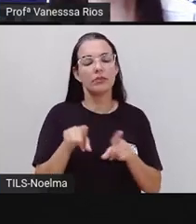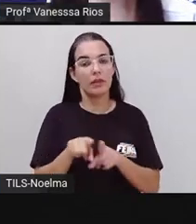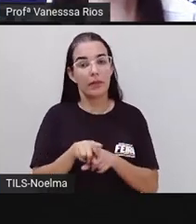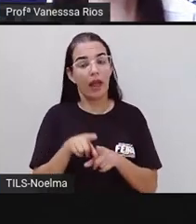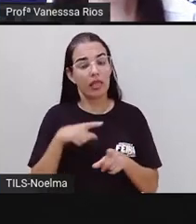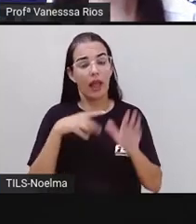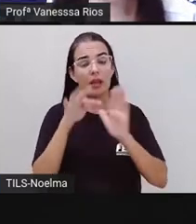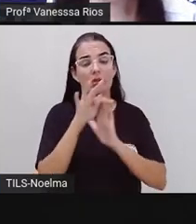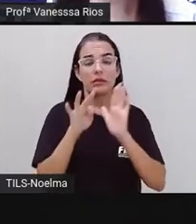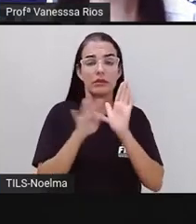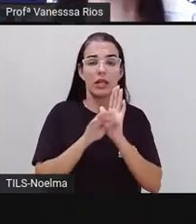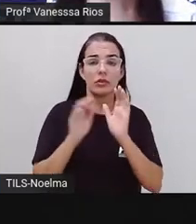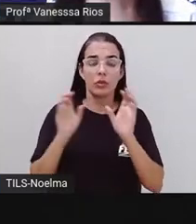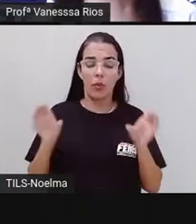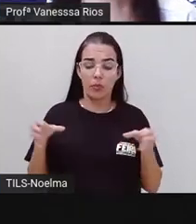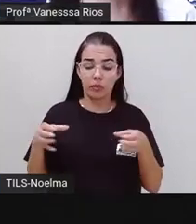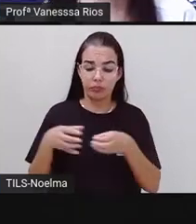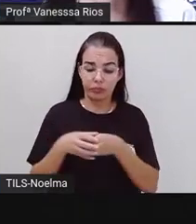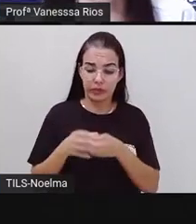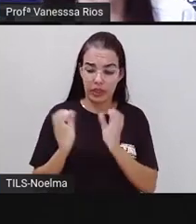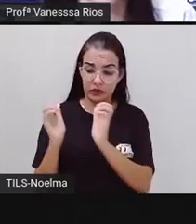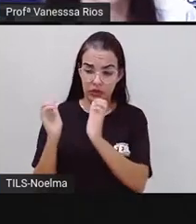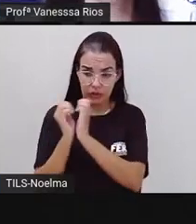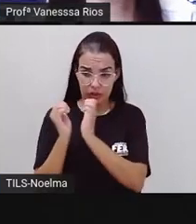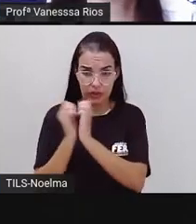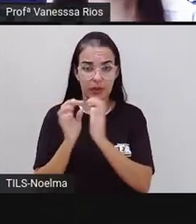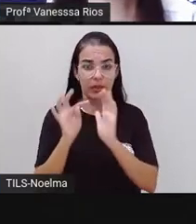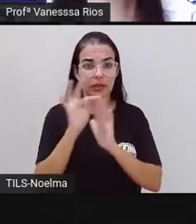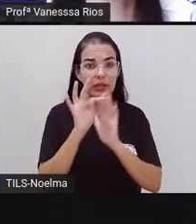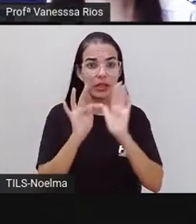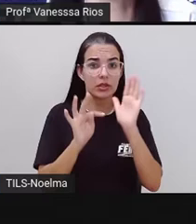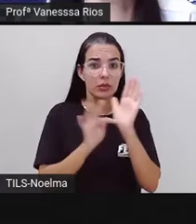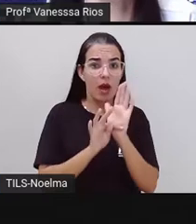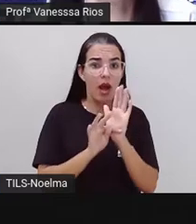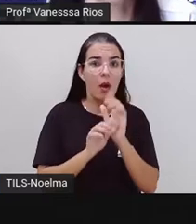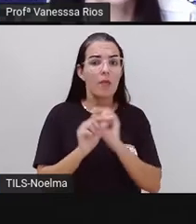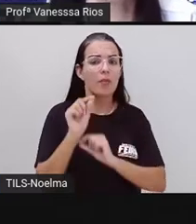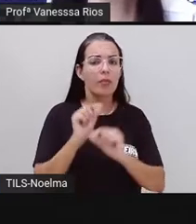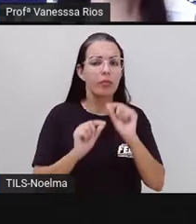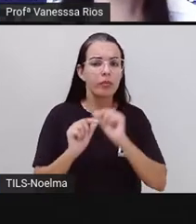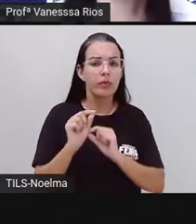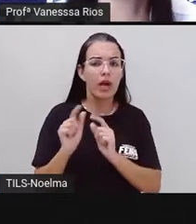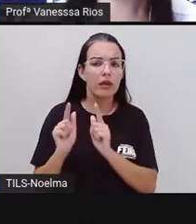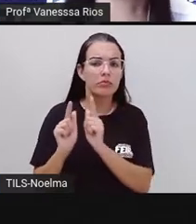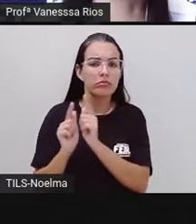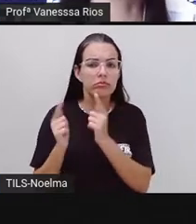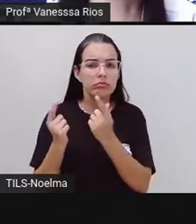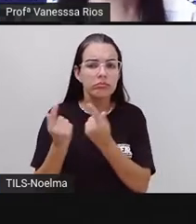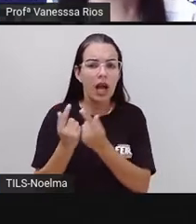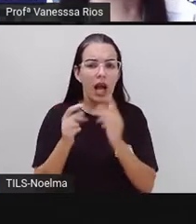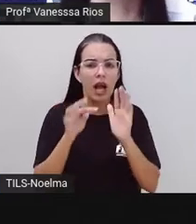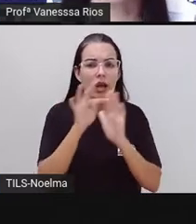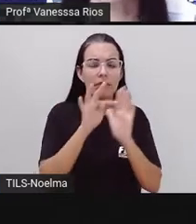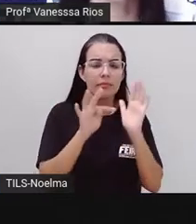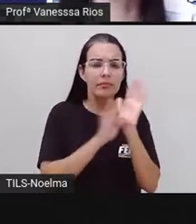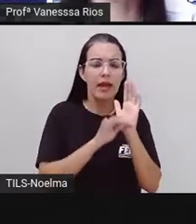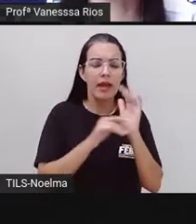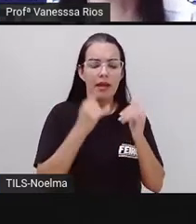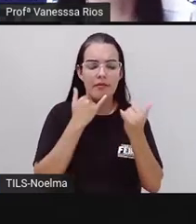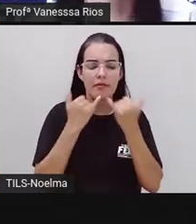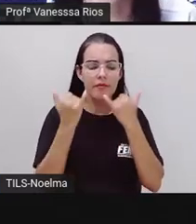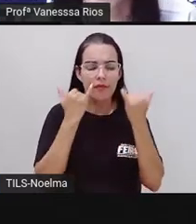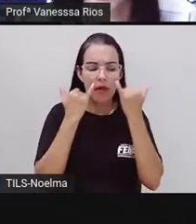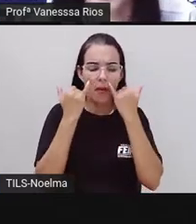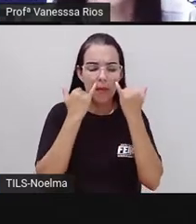aí são textos que compõem gêneros textuais, né? Grupos de textos aí que nos permitem nos informar de